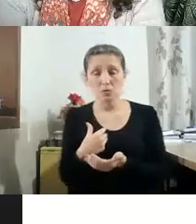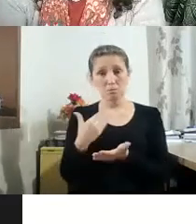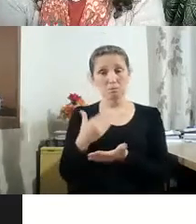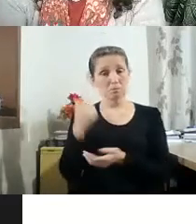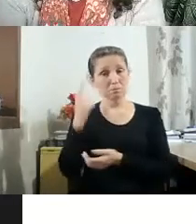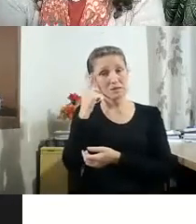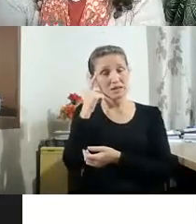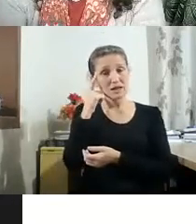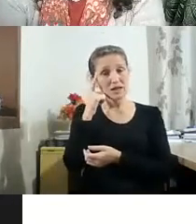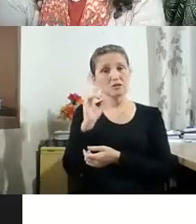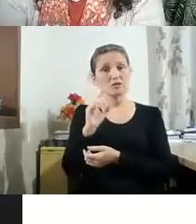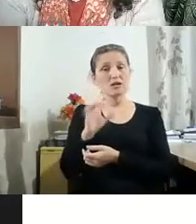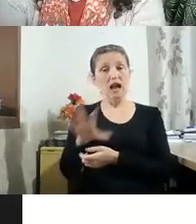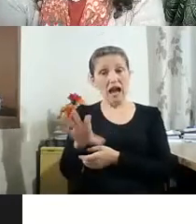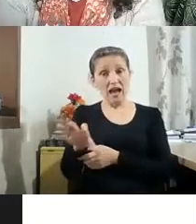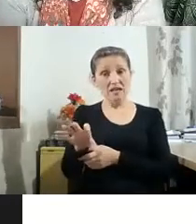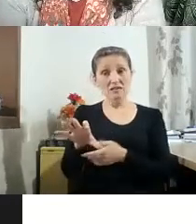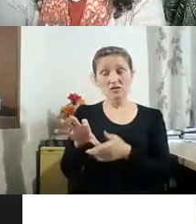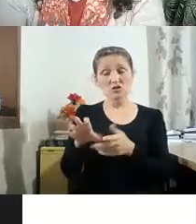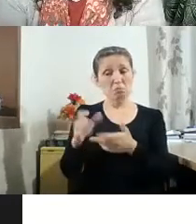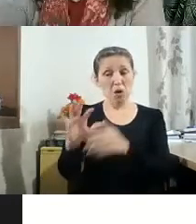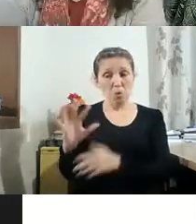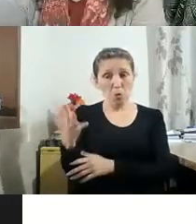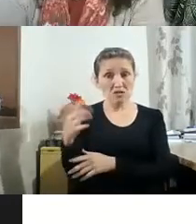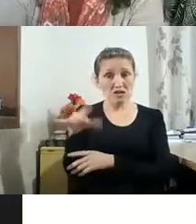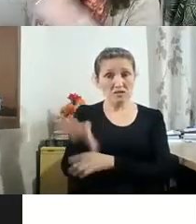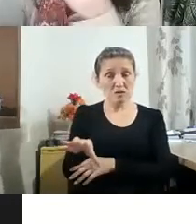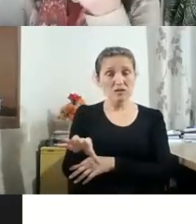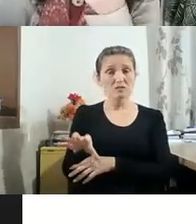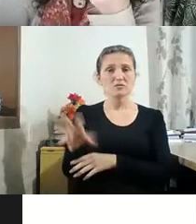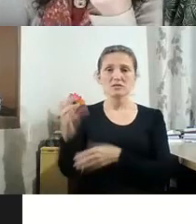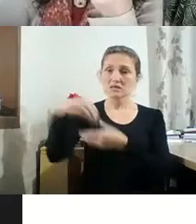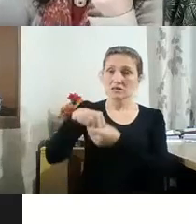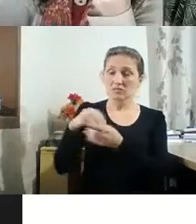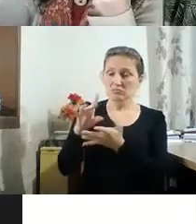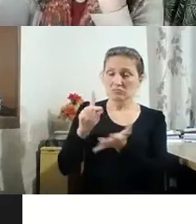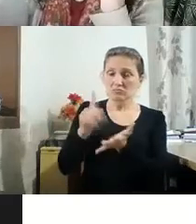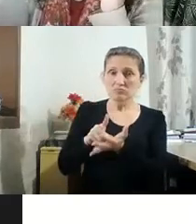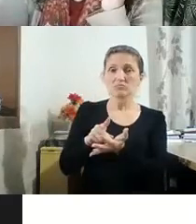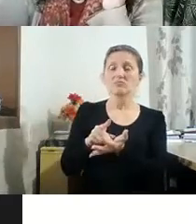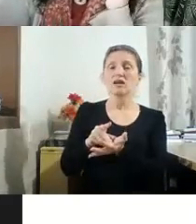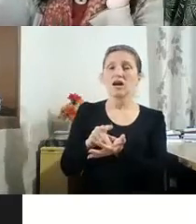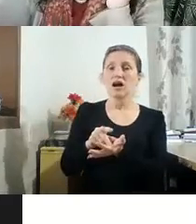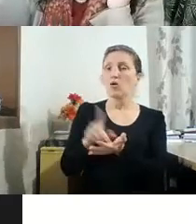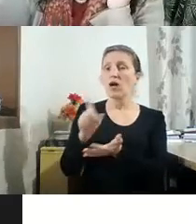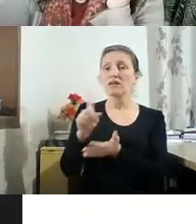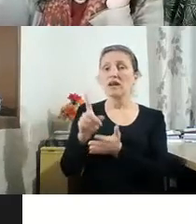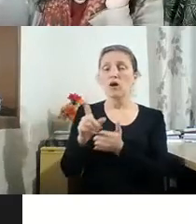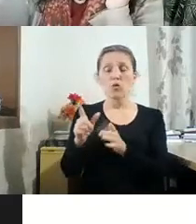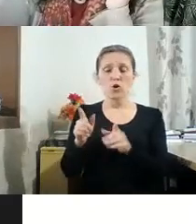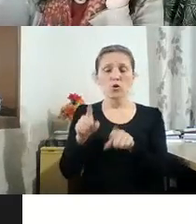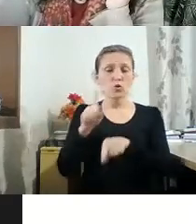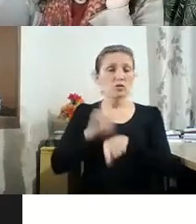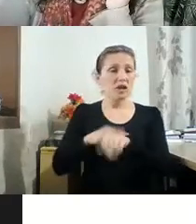eu pensei essas situações que estão dentro do real, mas estão ao mesmo tempo